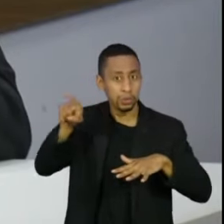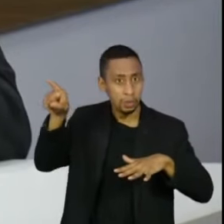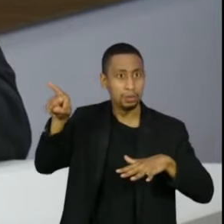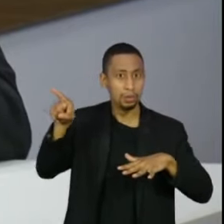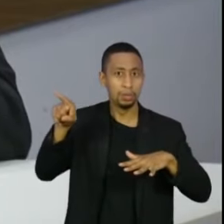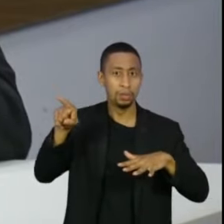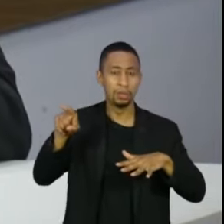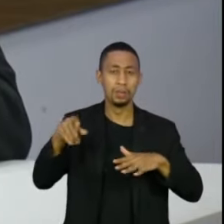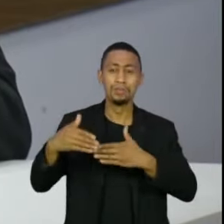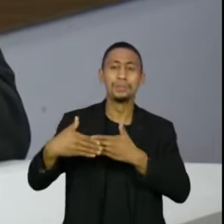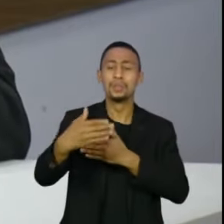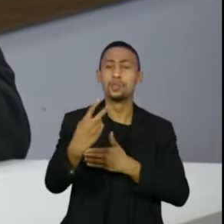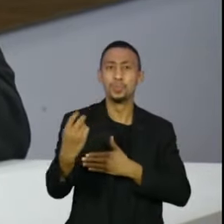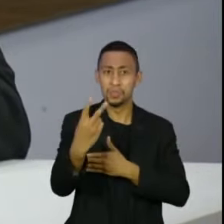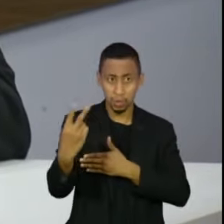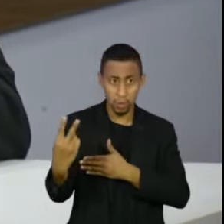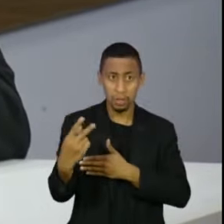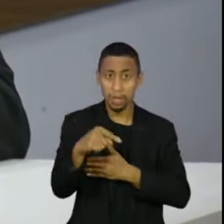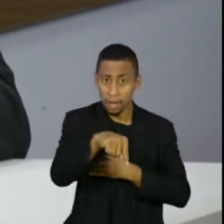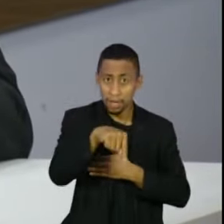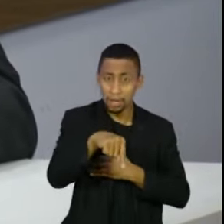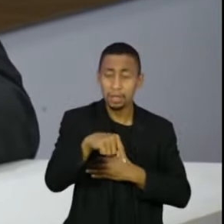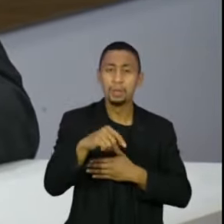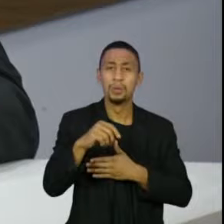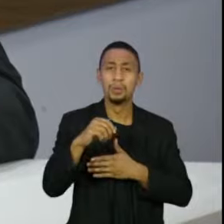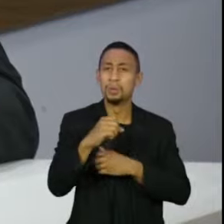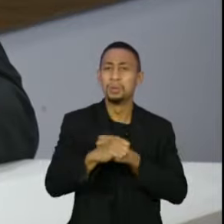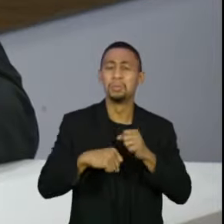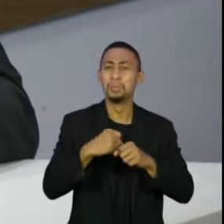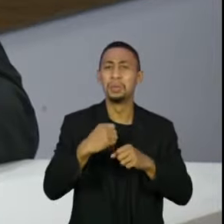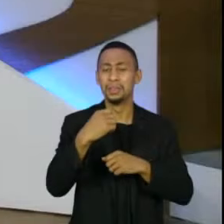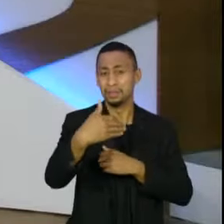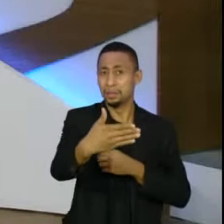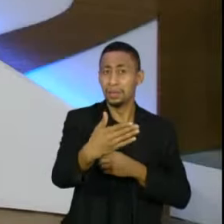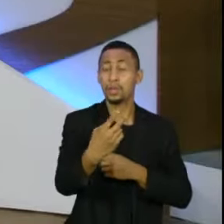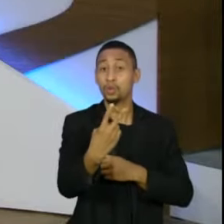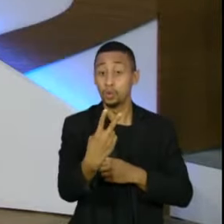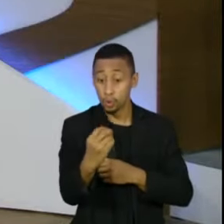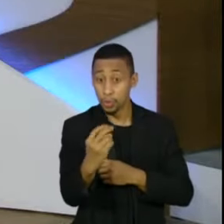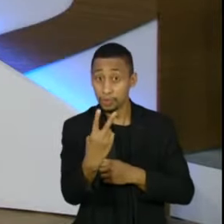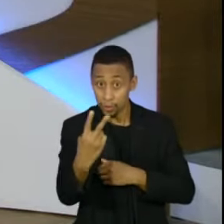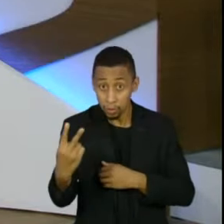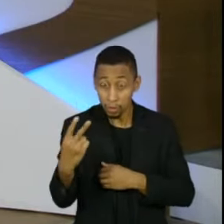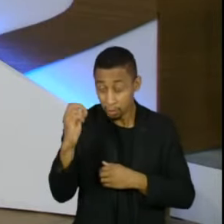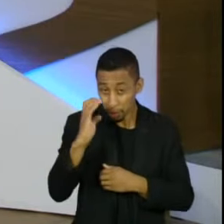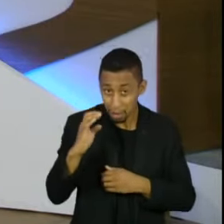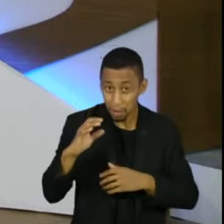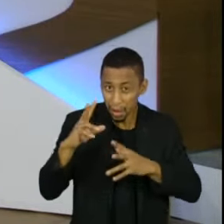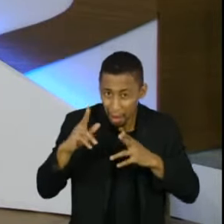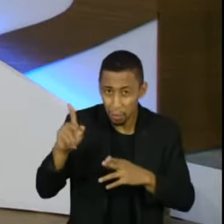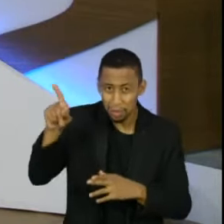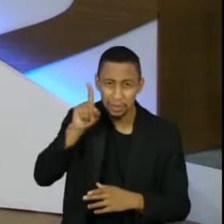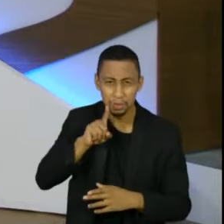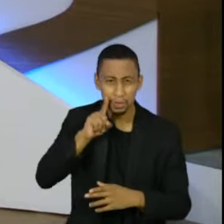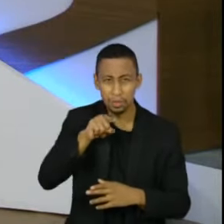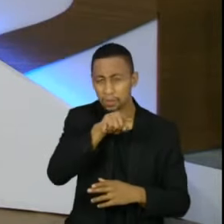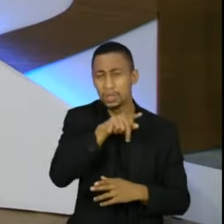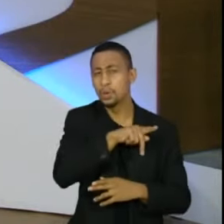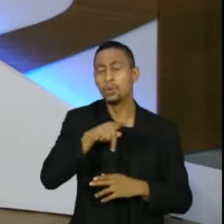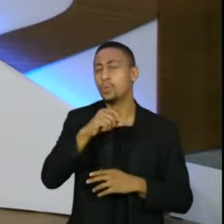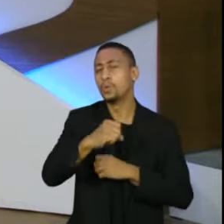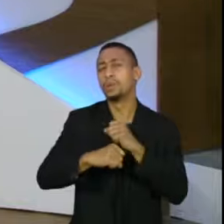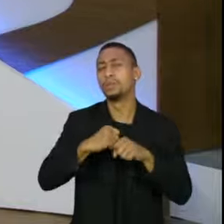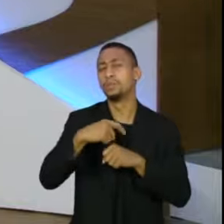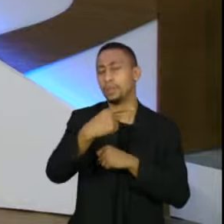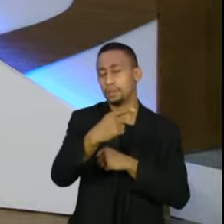à eleição para a presidência do Senado, disse que não via um risco à democracia no Brasil. O senhor vai estar na presidência do Congresso no ano que vem,